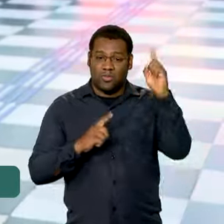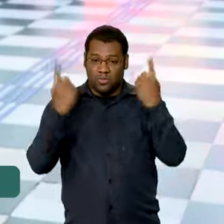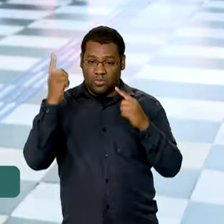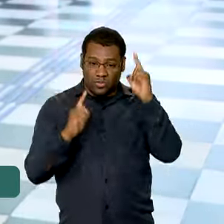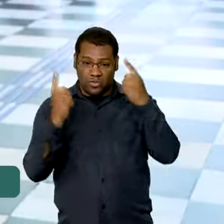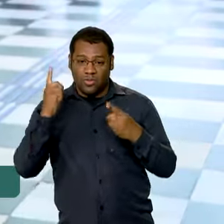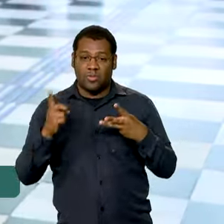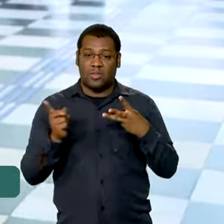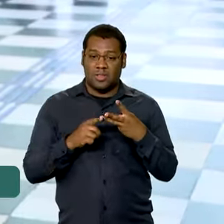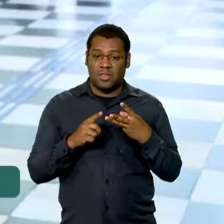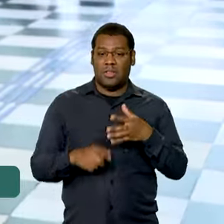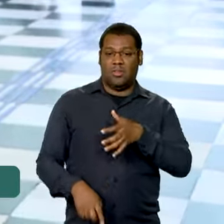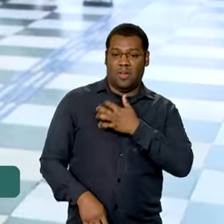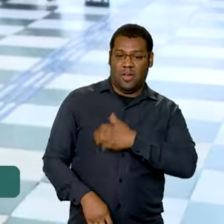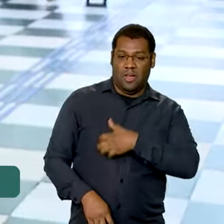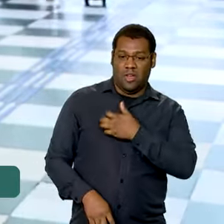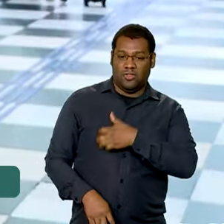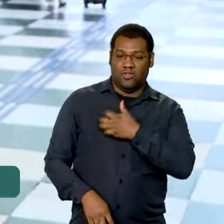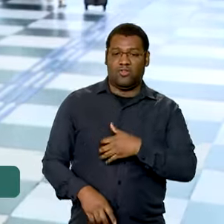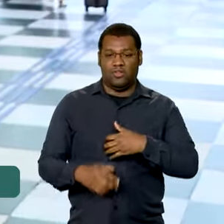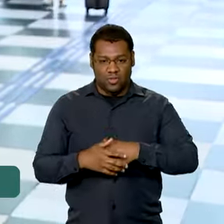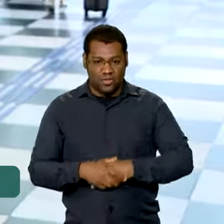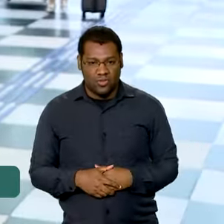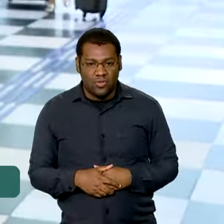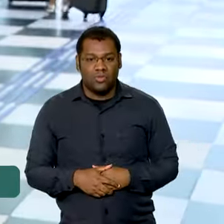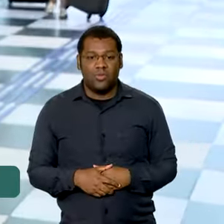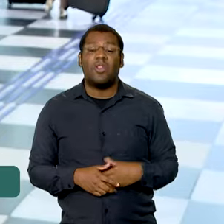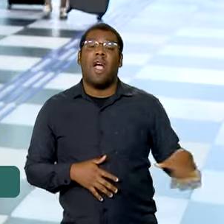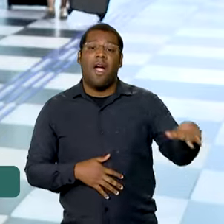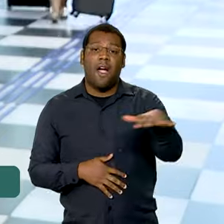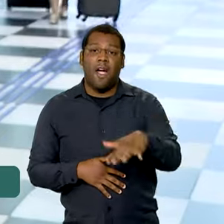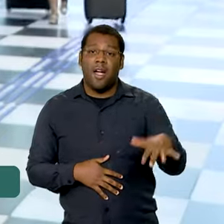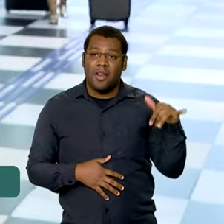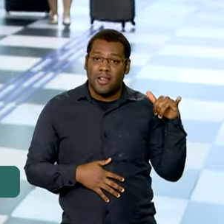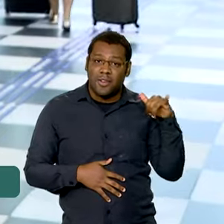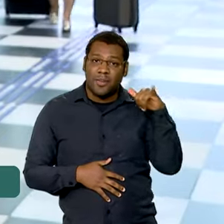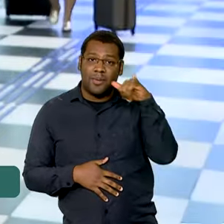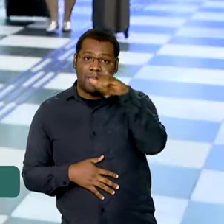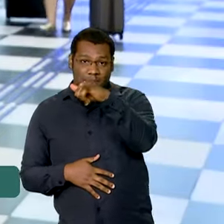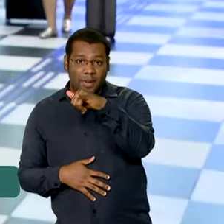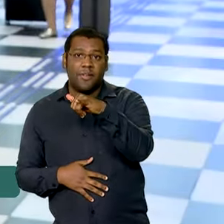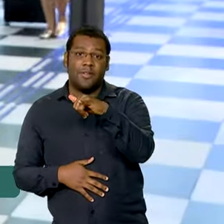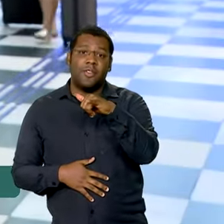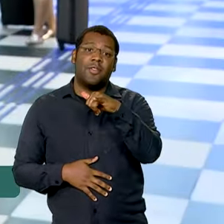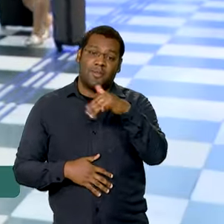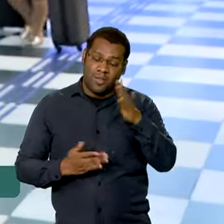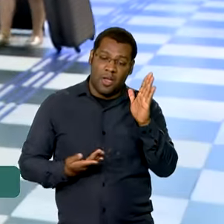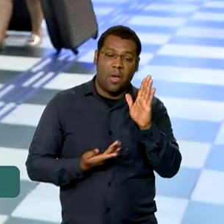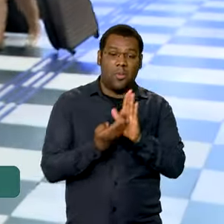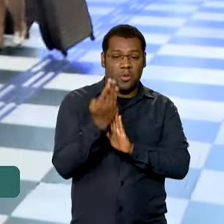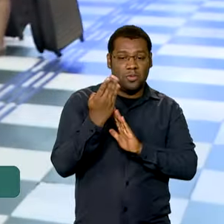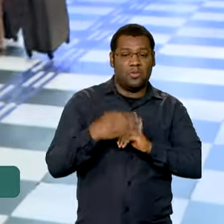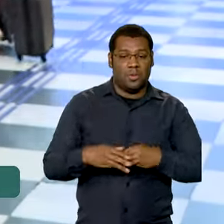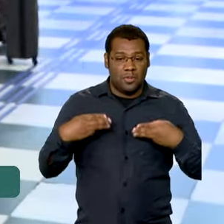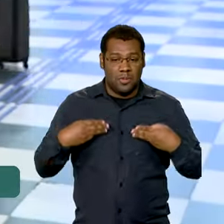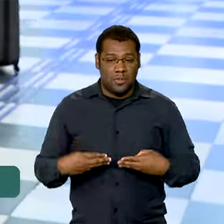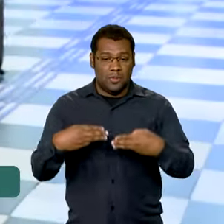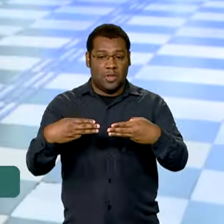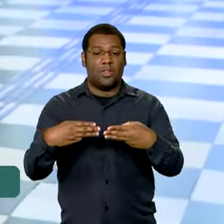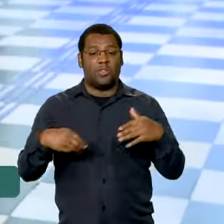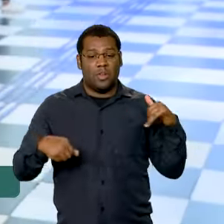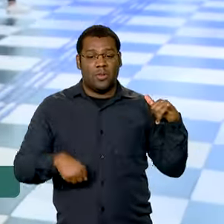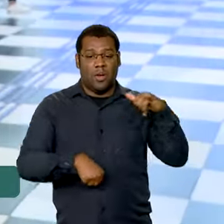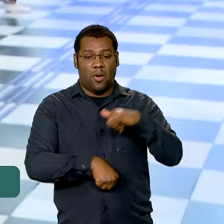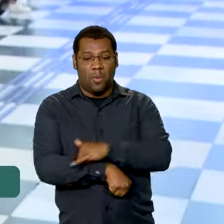Argentina. O setor aéreo tem apresentado uma alta nos últimos anos. Segundo o Ministério de Portos e